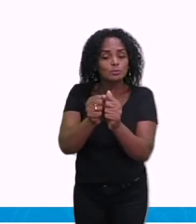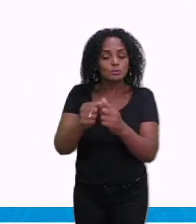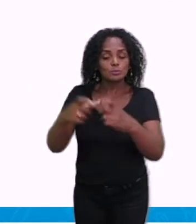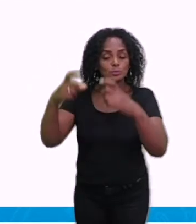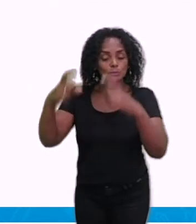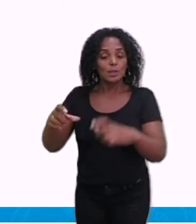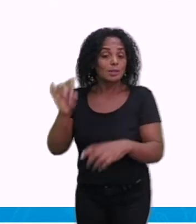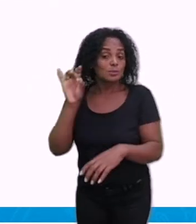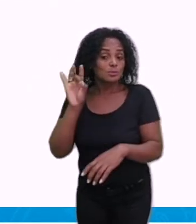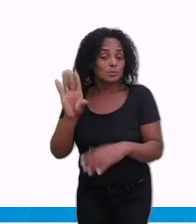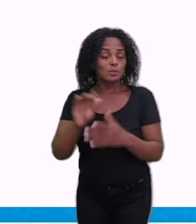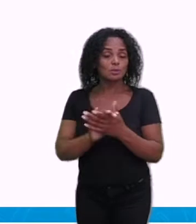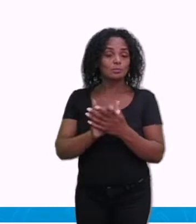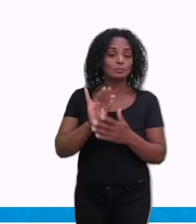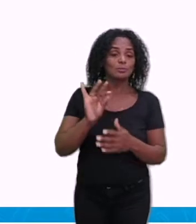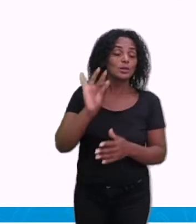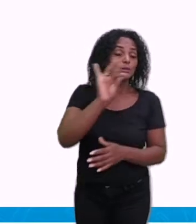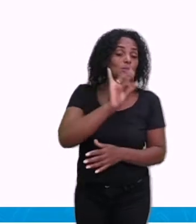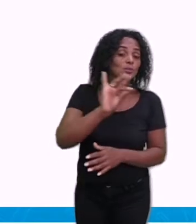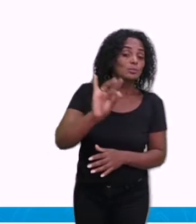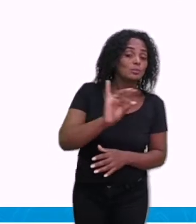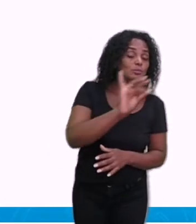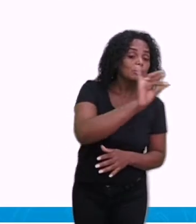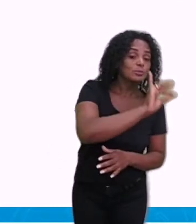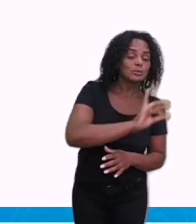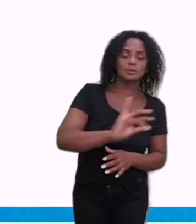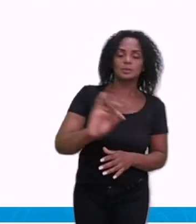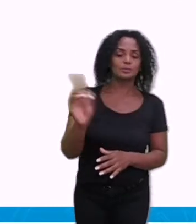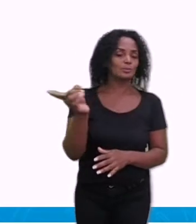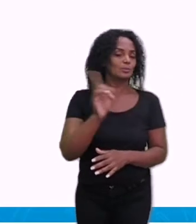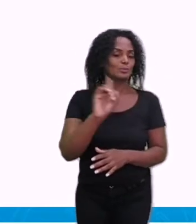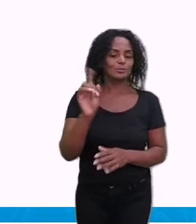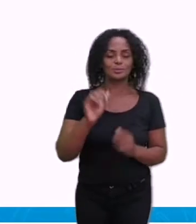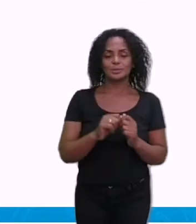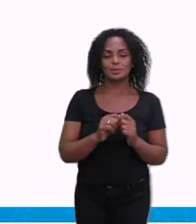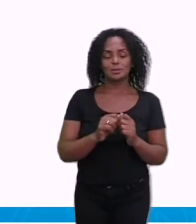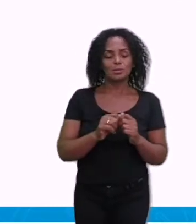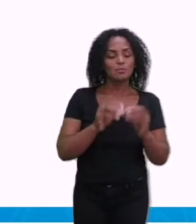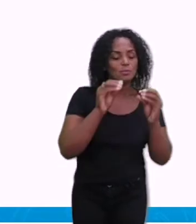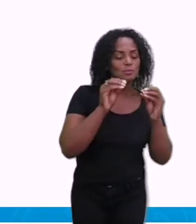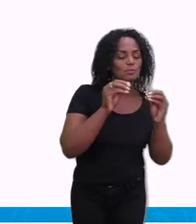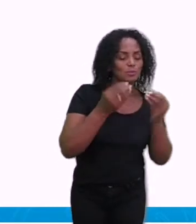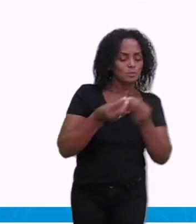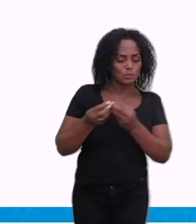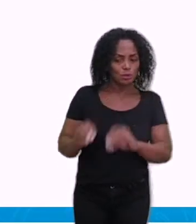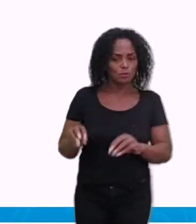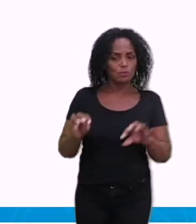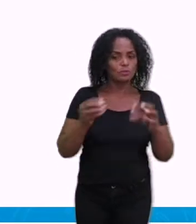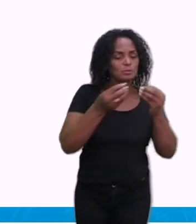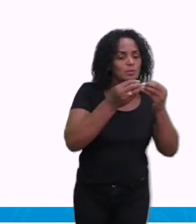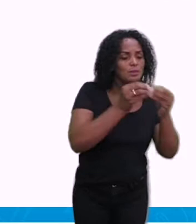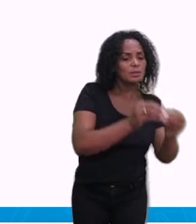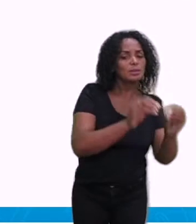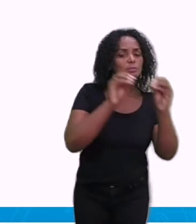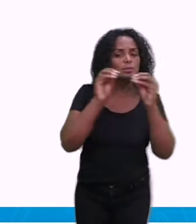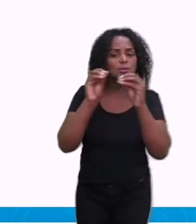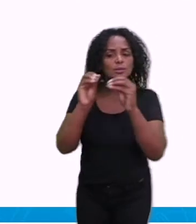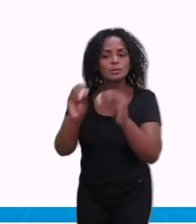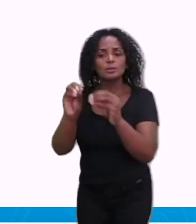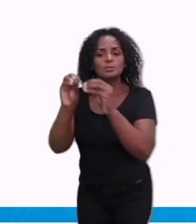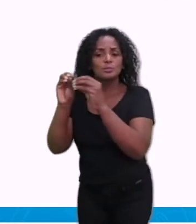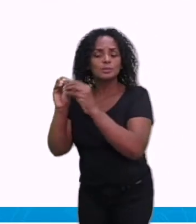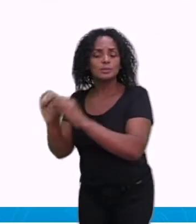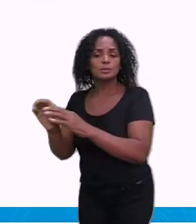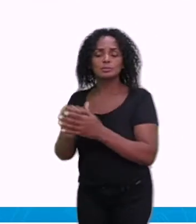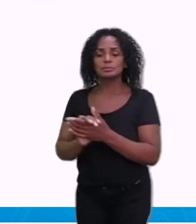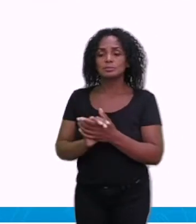local. O Aedes aegypti não. Ele coloca um pouquinho aqui, um pouquinho ali, um pouquinho ali. Ele não